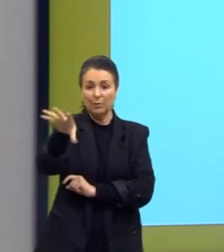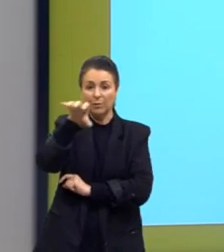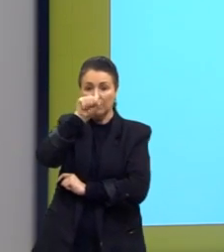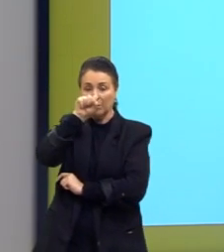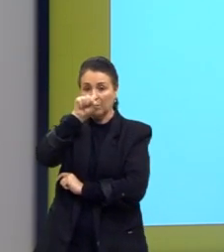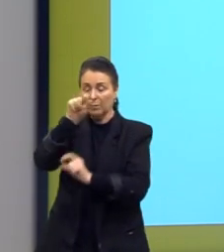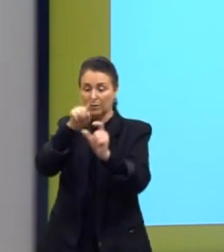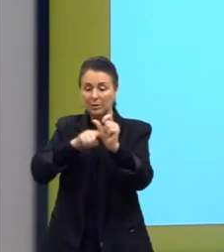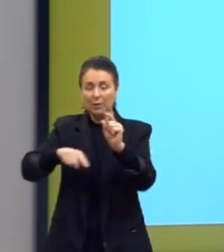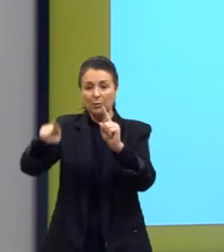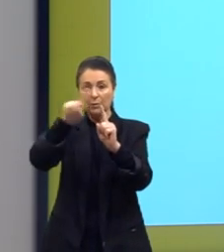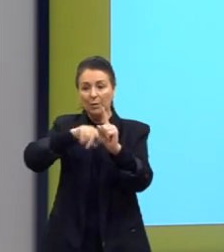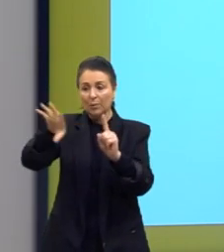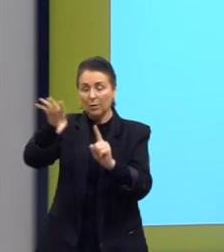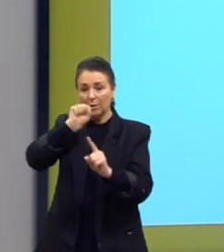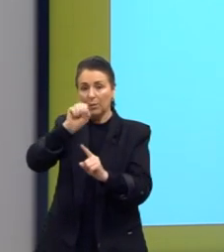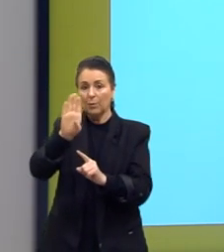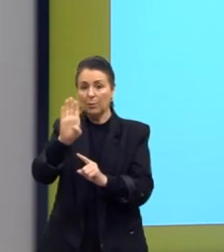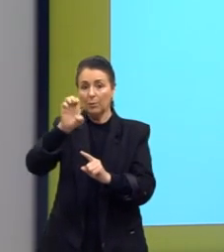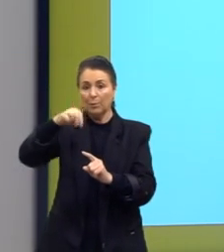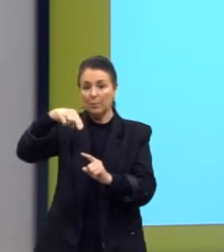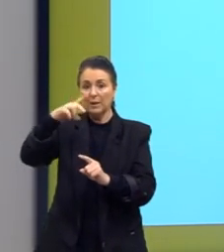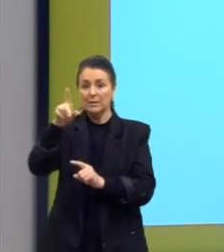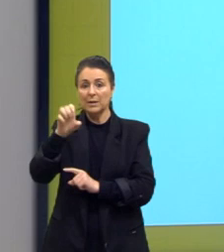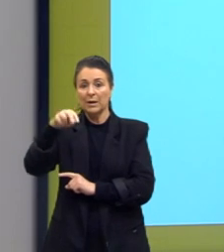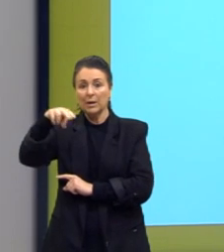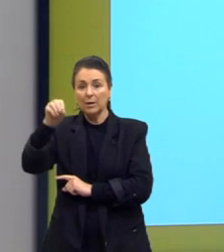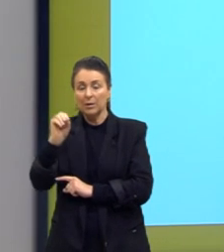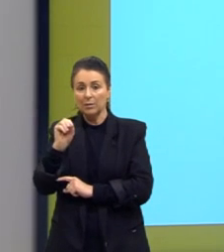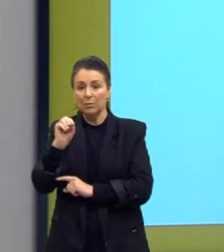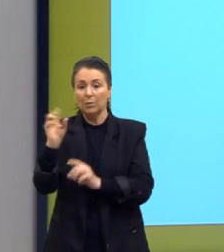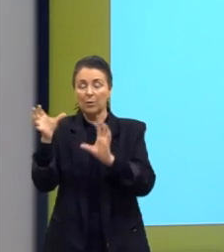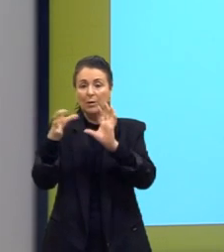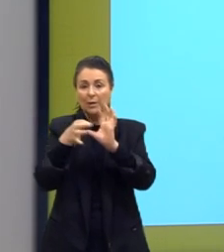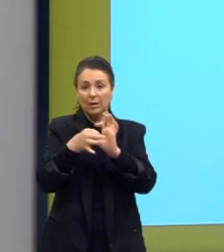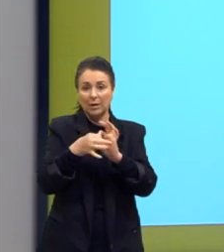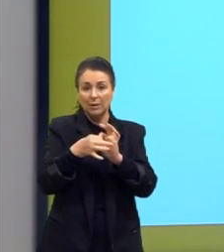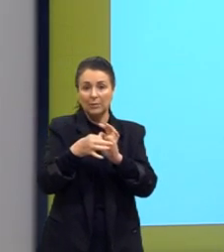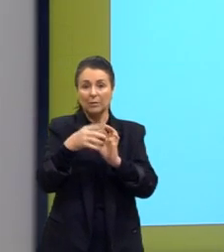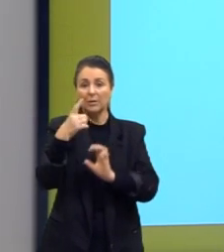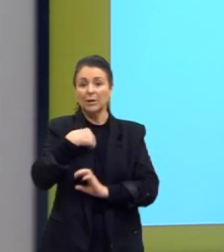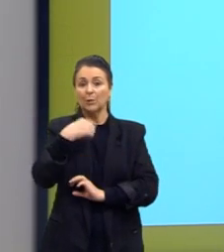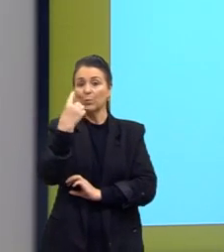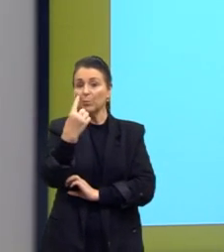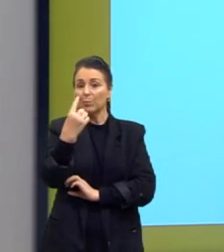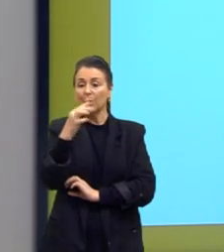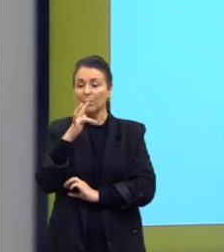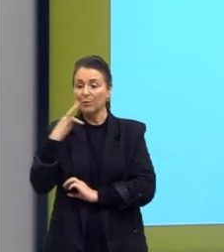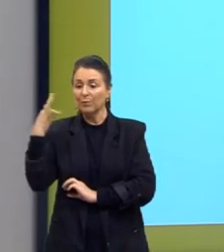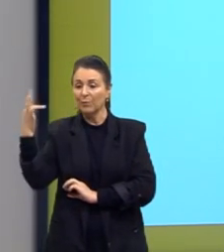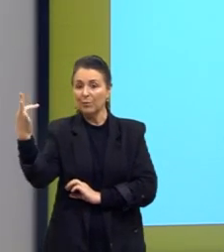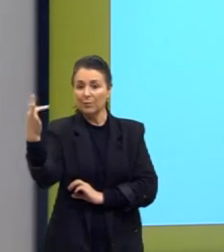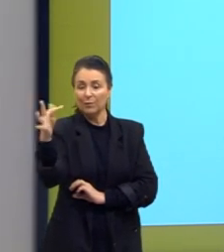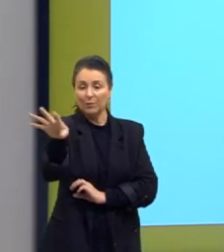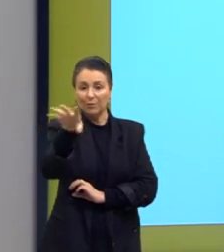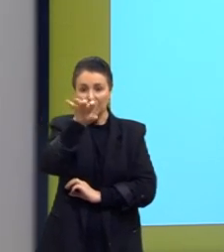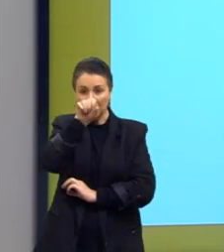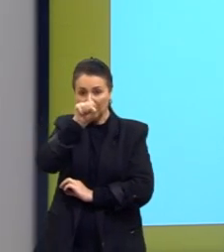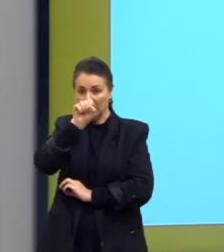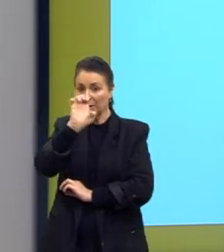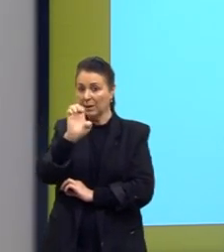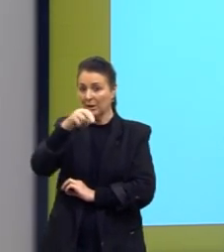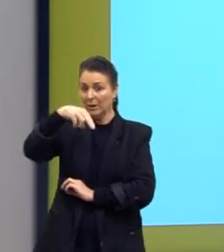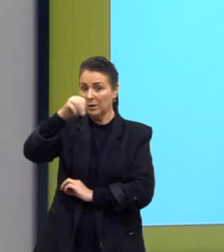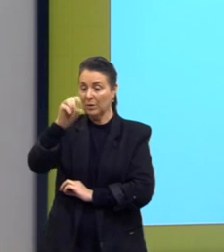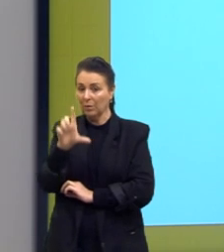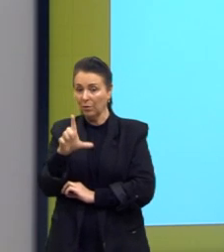anel aromático, um benzeno ligado a uma hidroxila, eu tenho um fenol, terminação em Enol. Se eu tenho